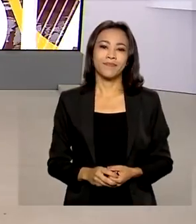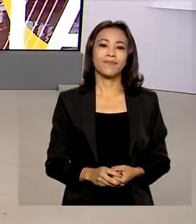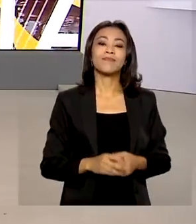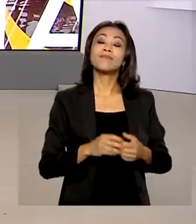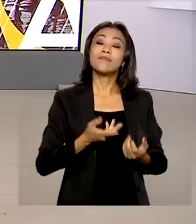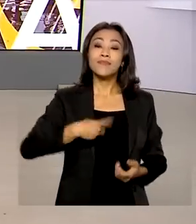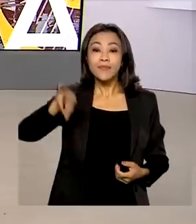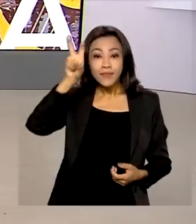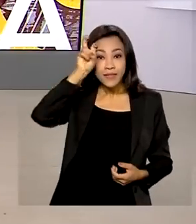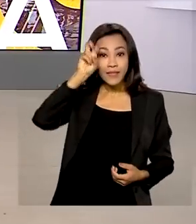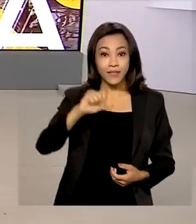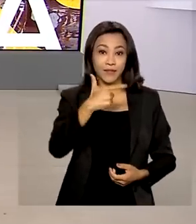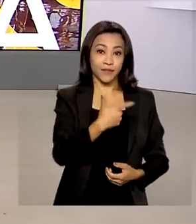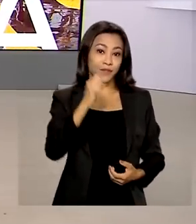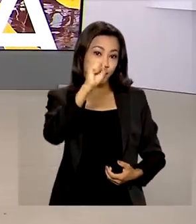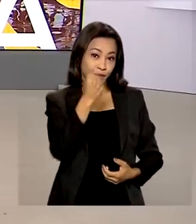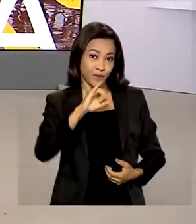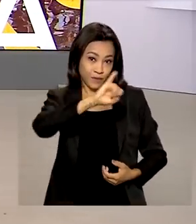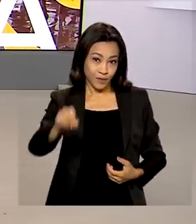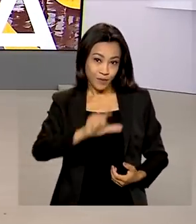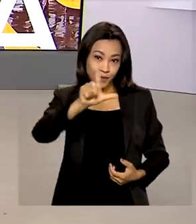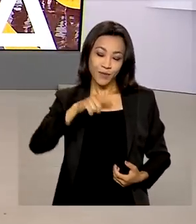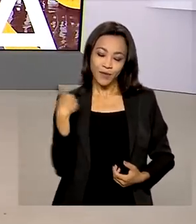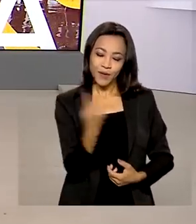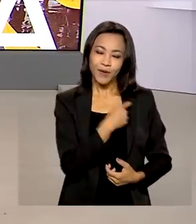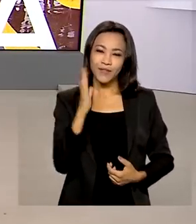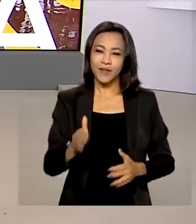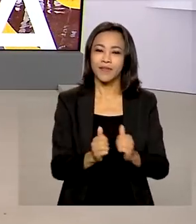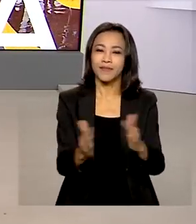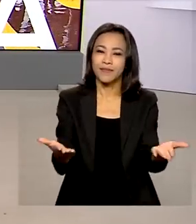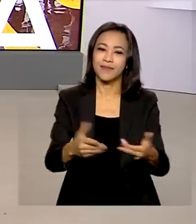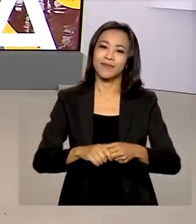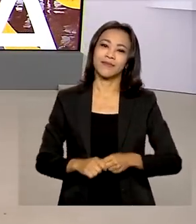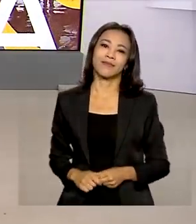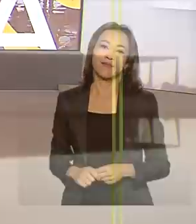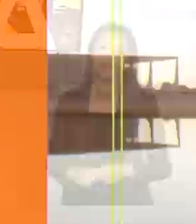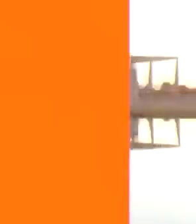Quinta-feira, 28 de julho, o Brasil em Dia já está no ar.